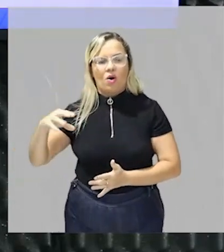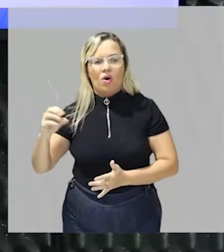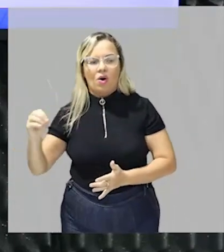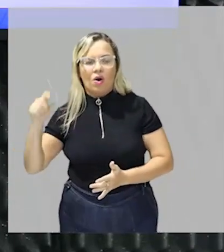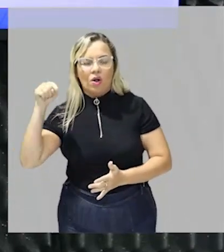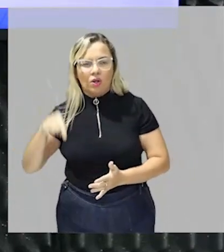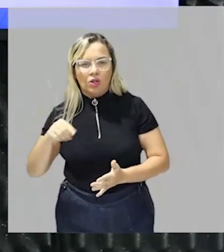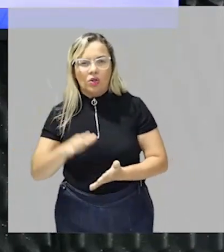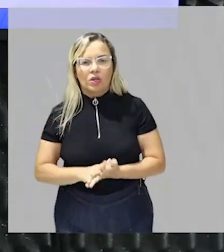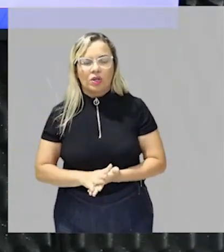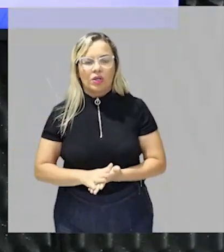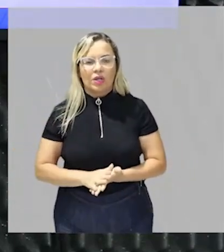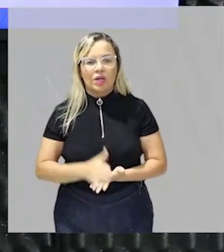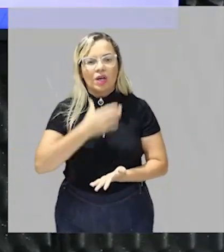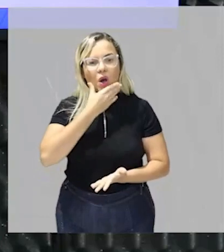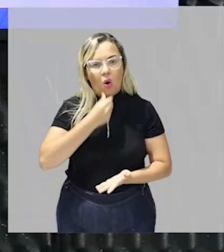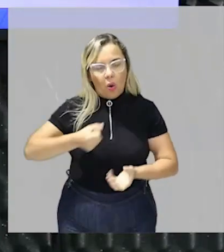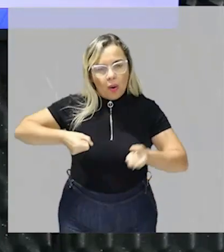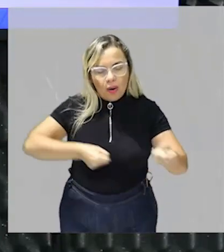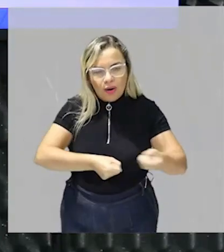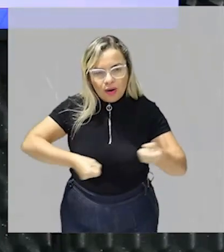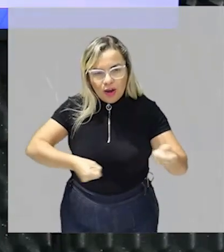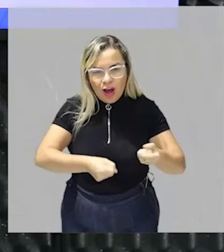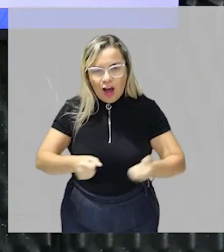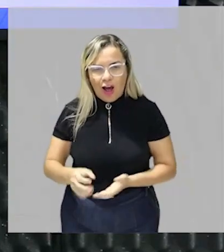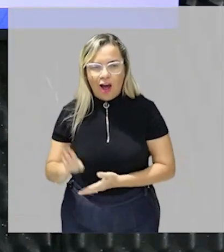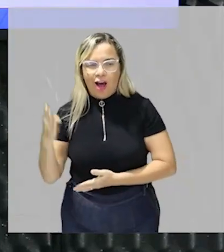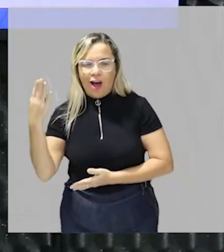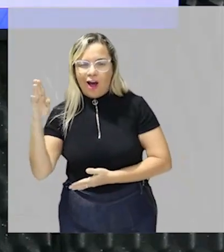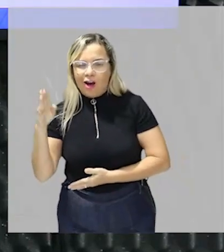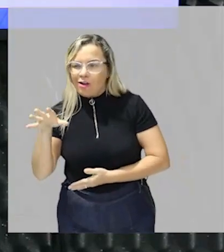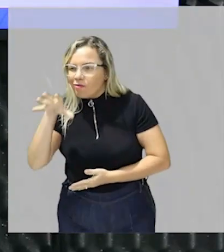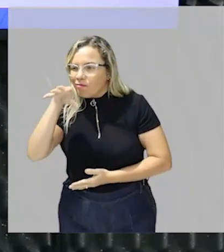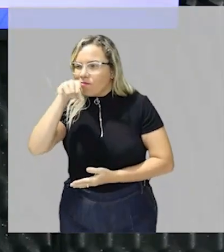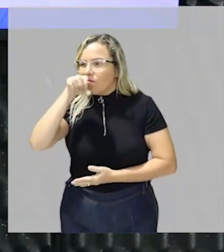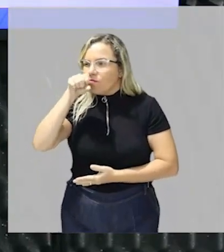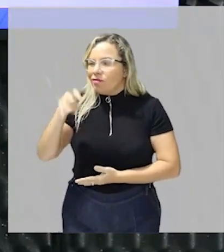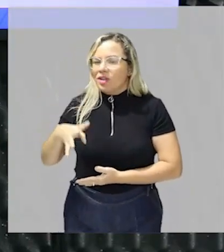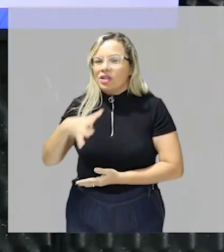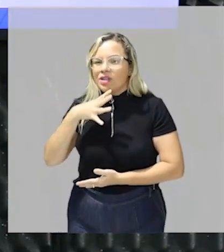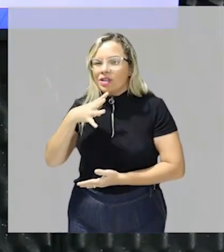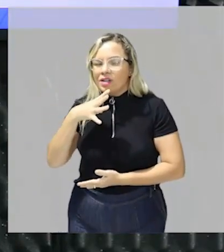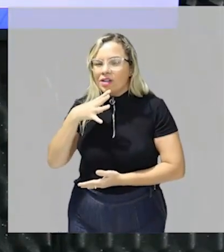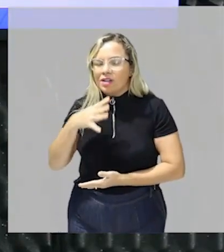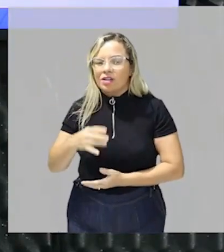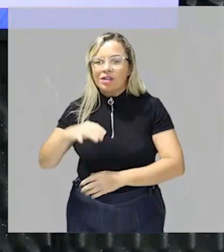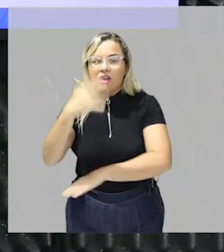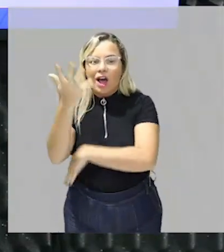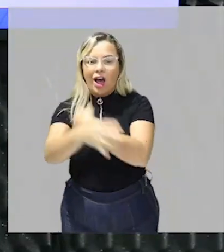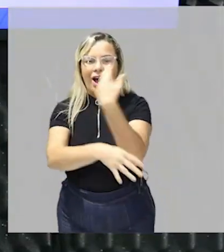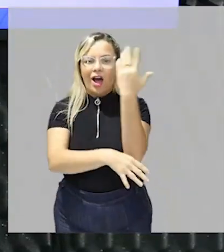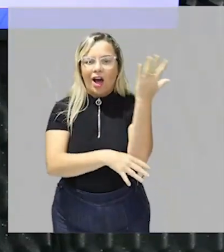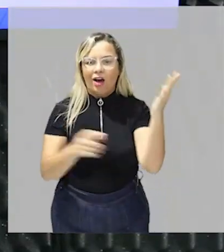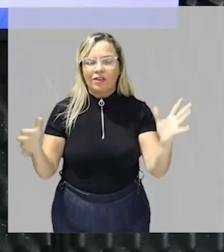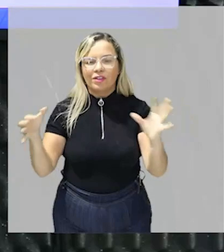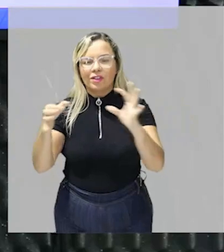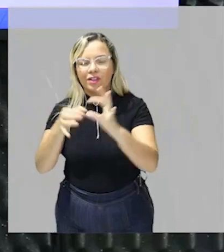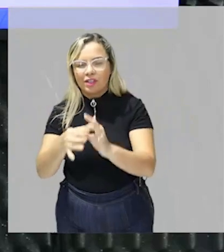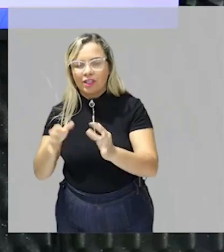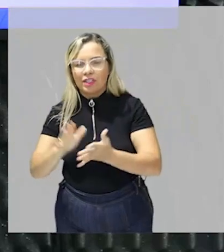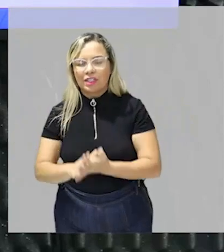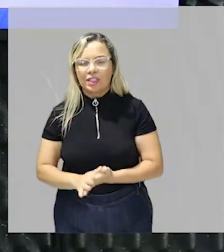madeiras pelo cheiro de que árvore elas vêm que idade elas têm e